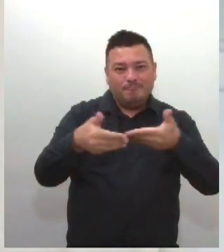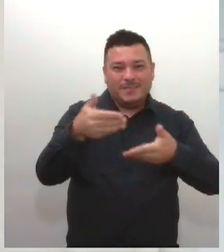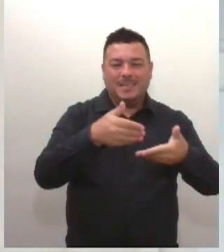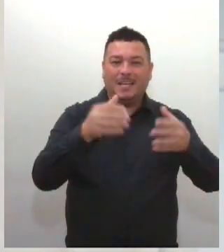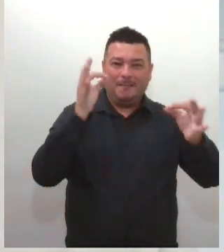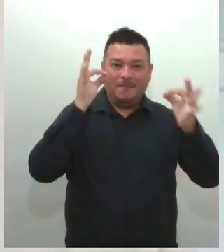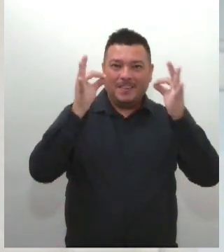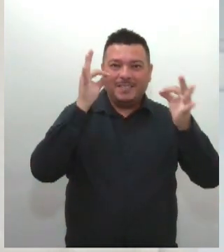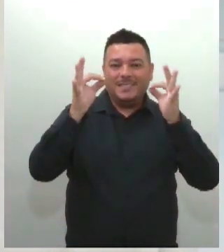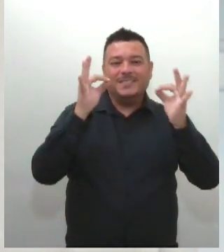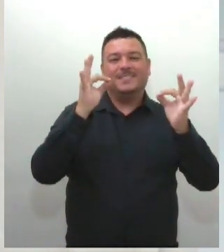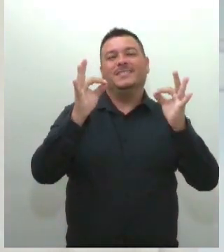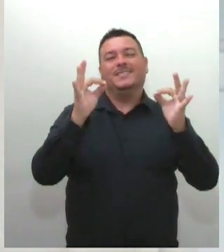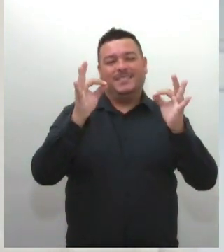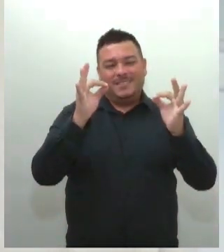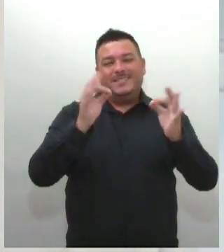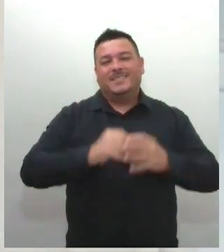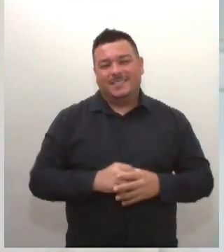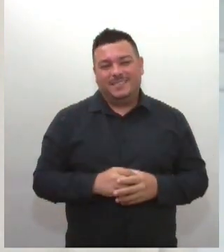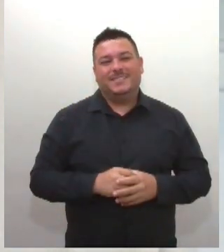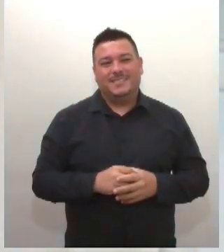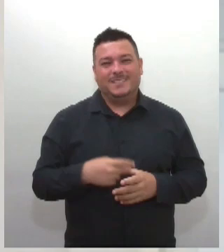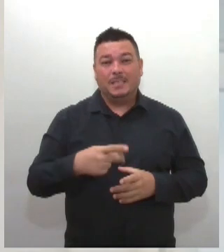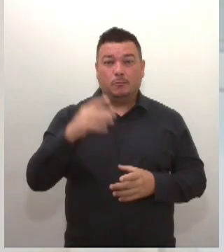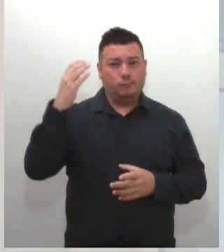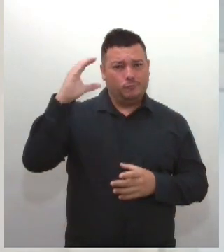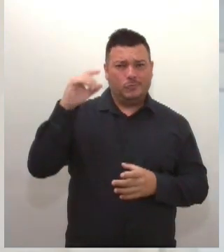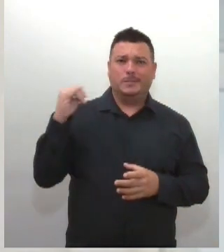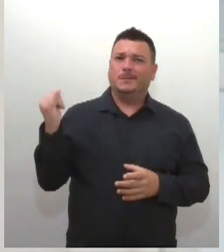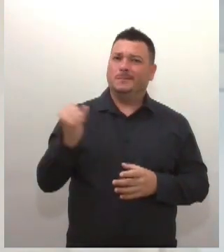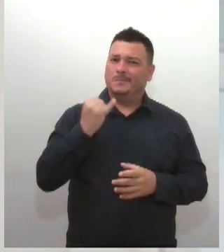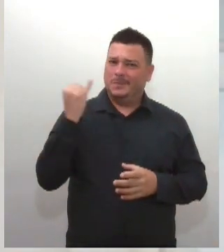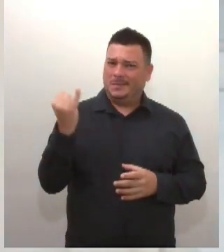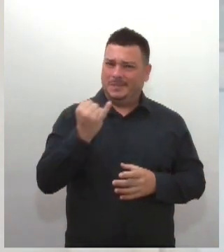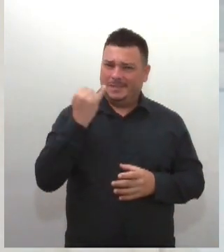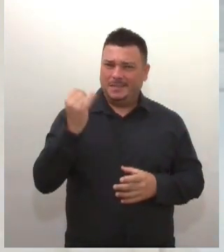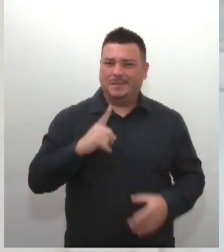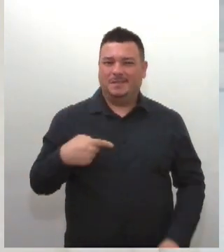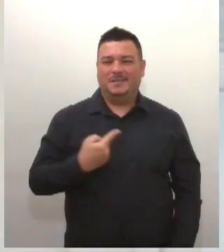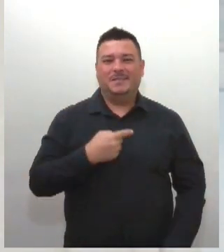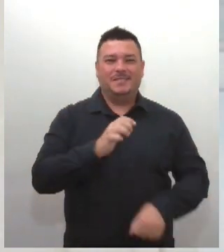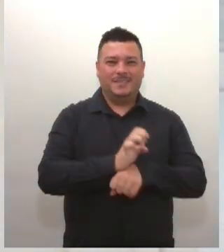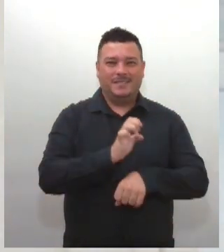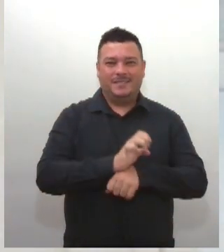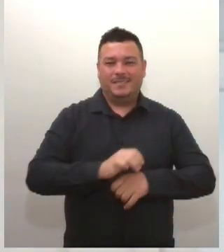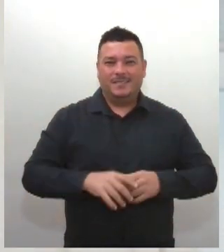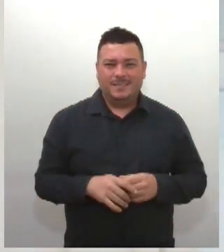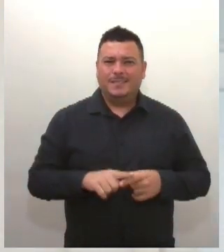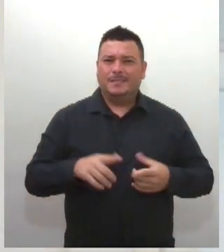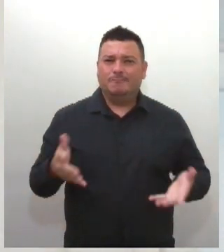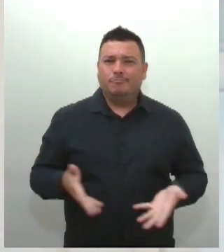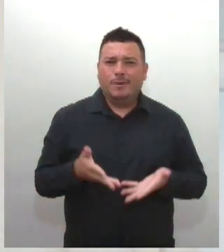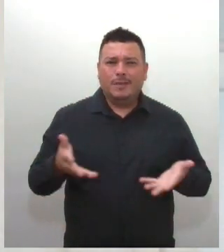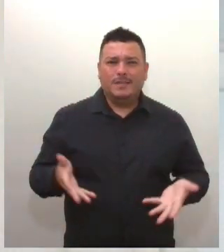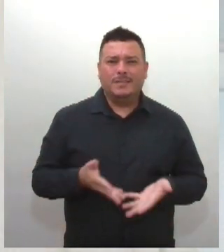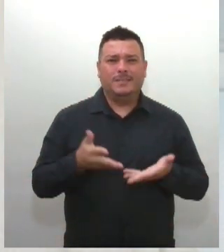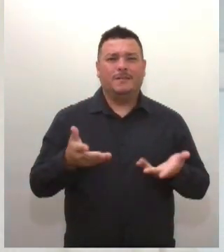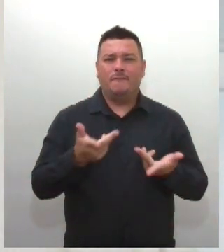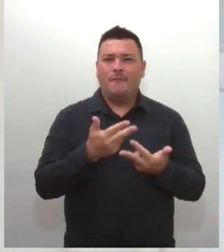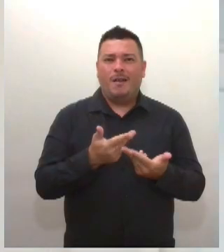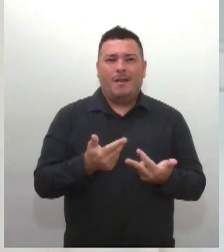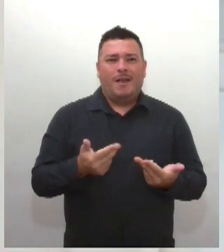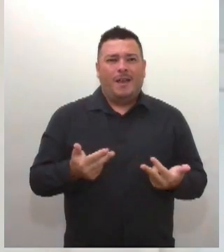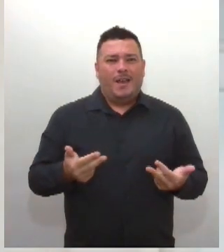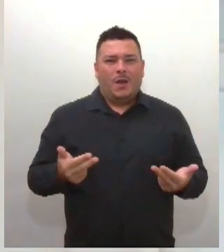ciência tão importante no nosso estado e que promove tanto a saúde